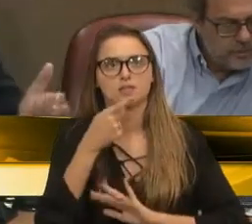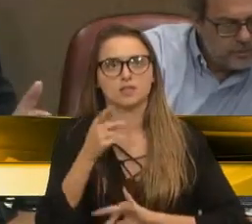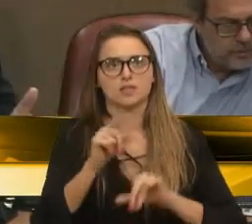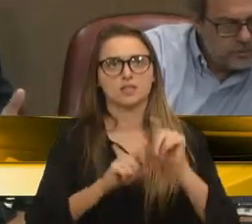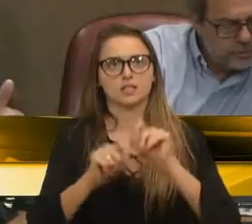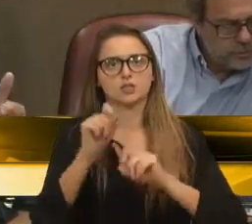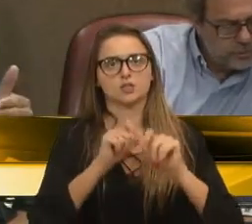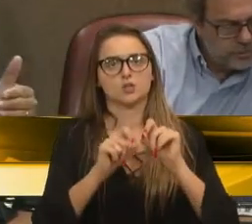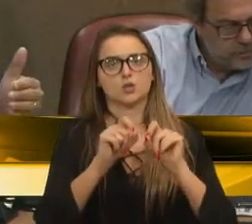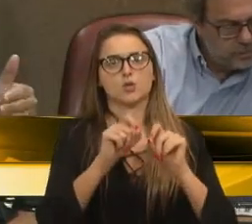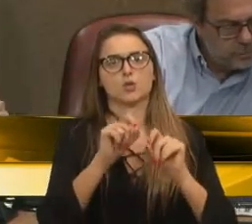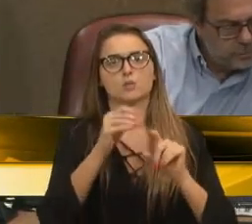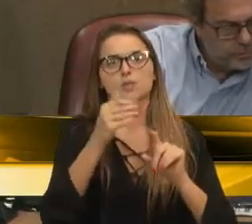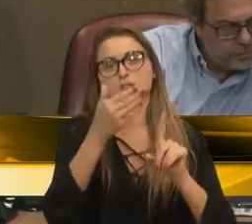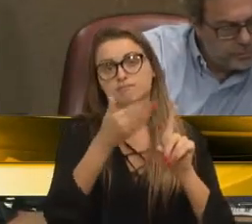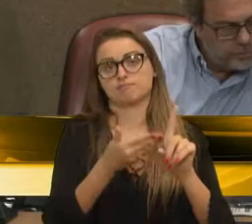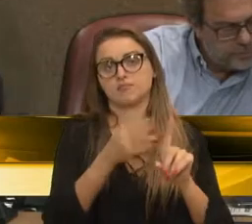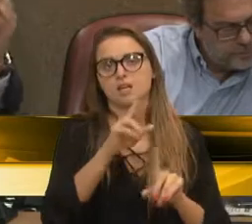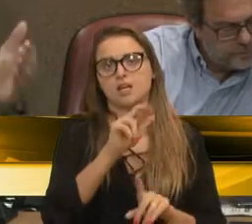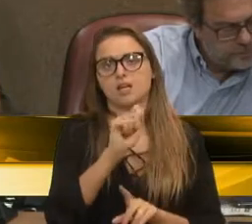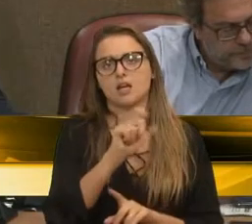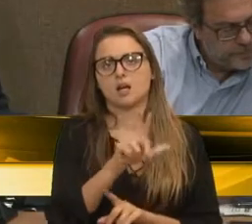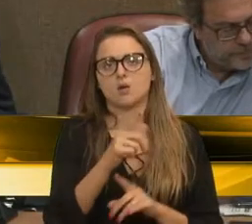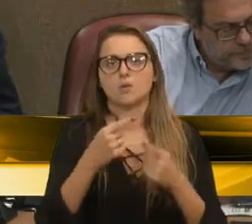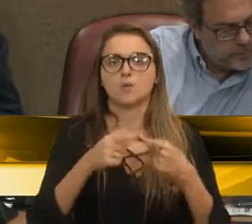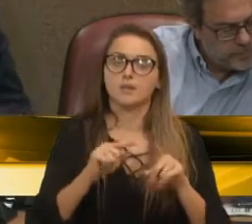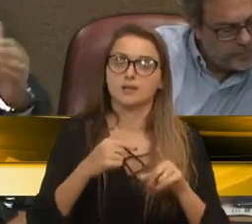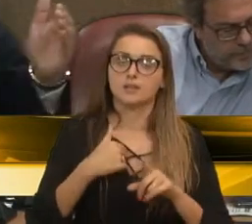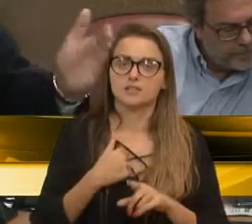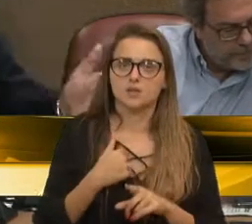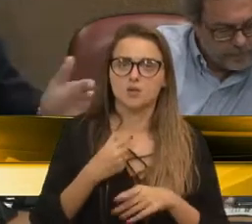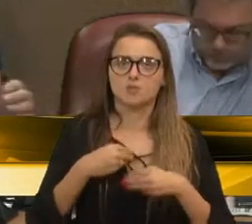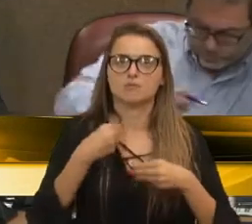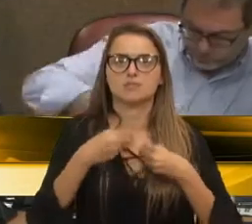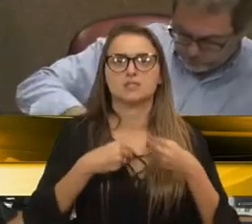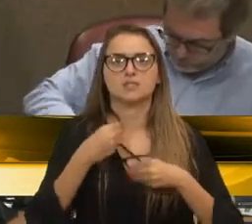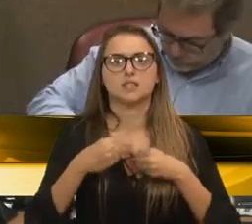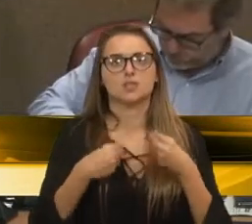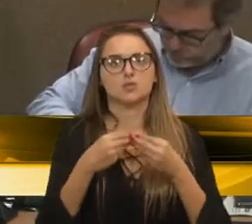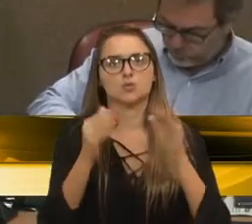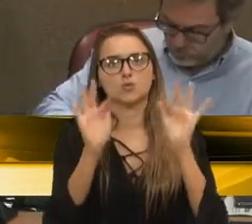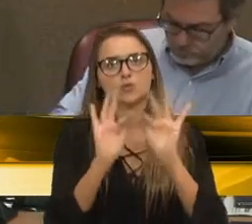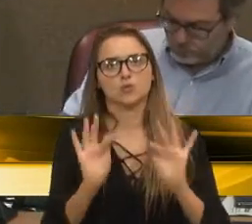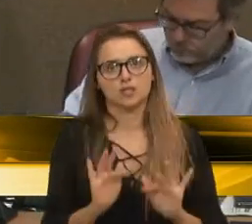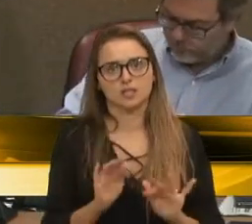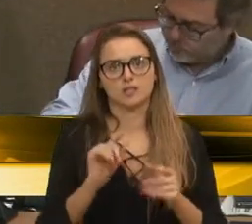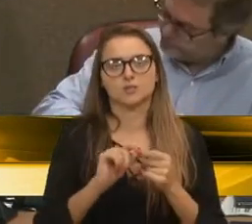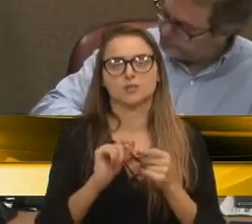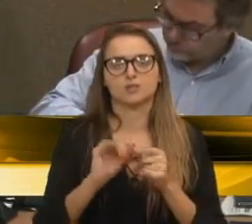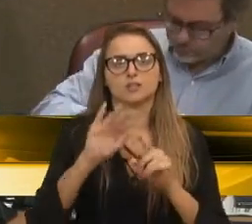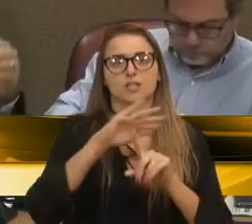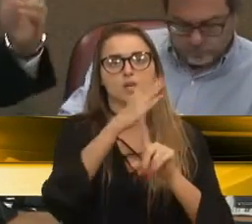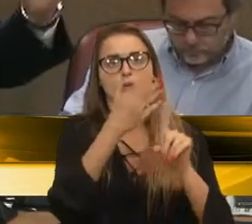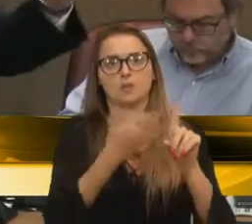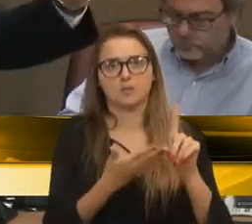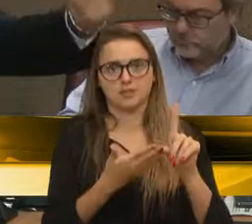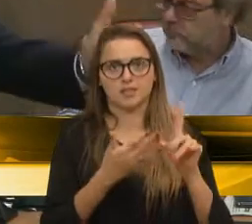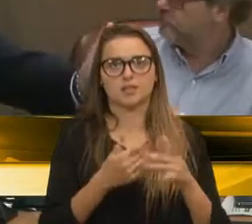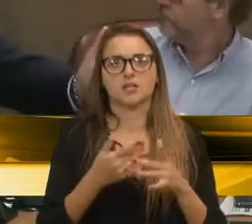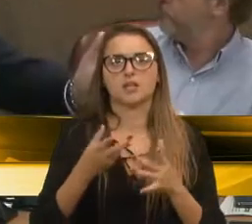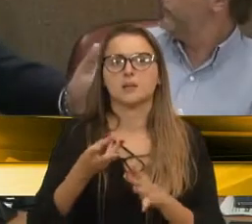Raul Randon, mas me sinto à vontade e muito feliz por estar fazendo essa homenagem a ele, para